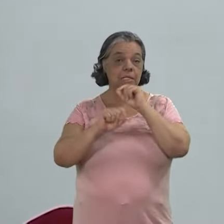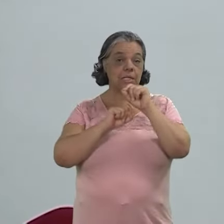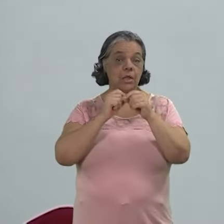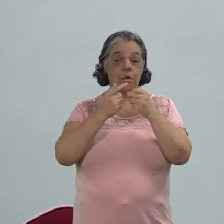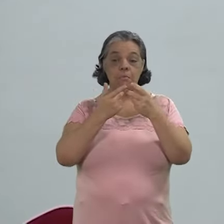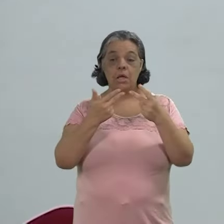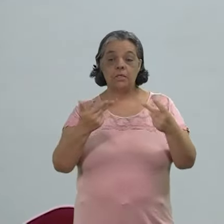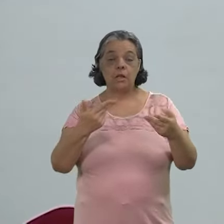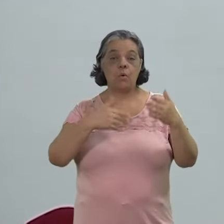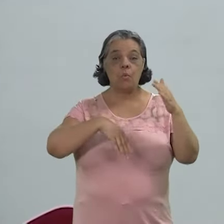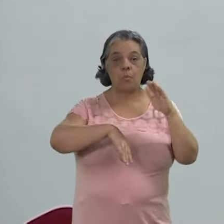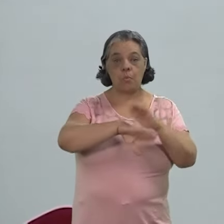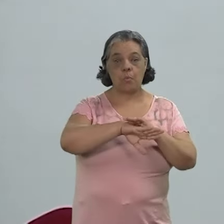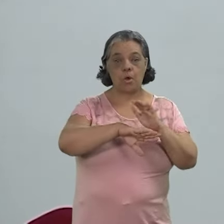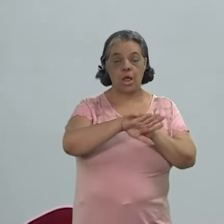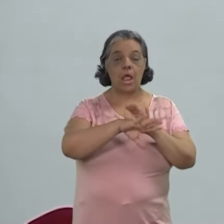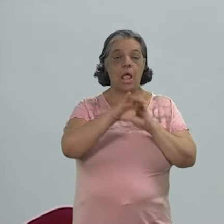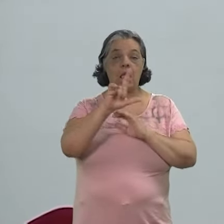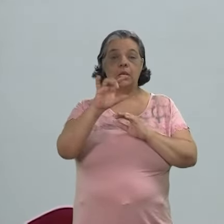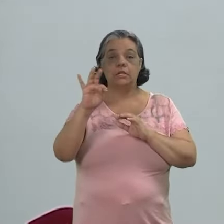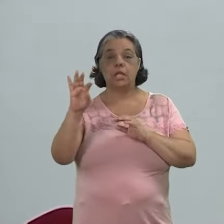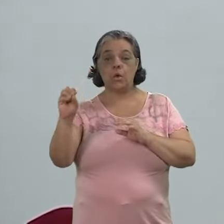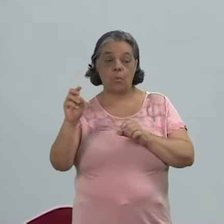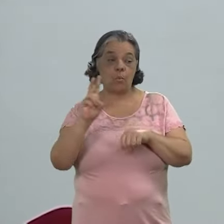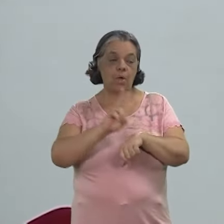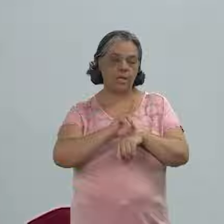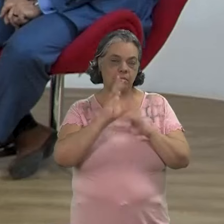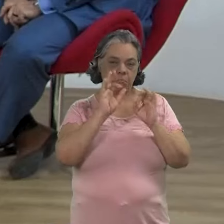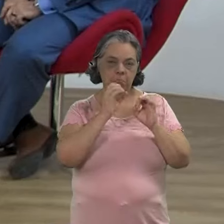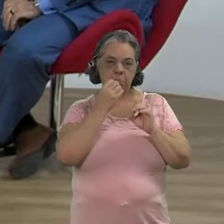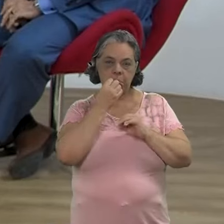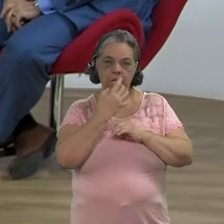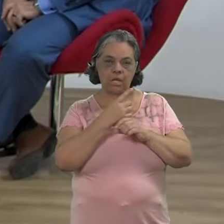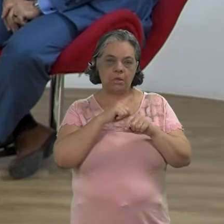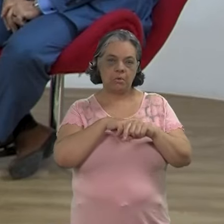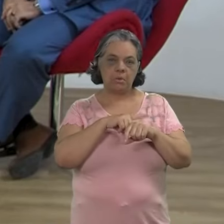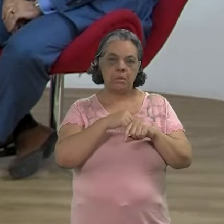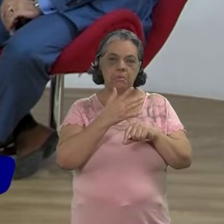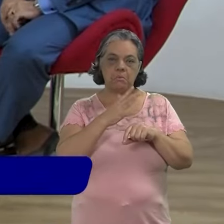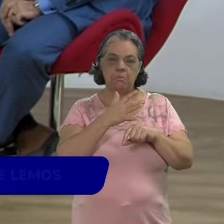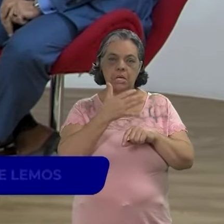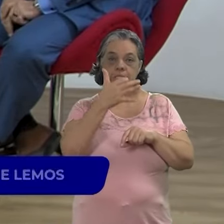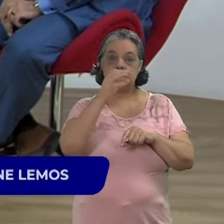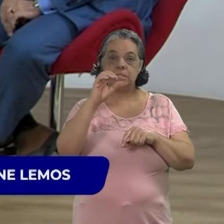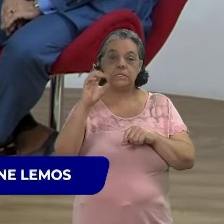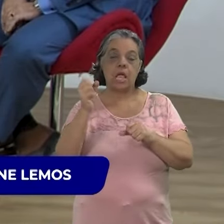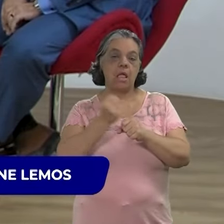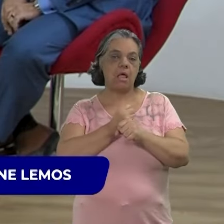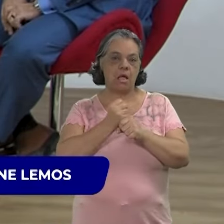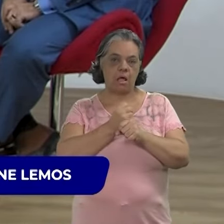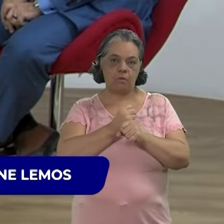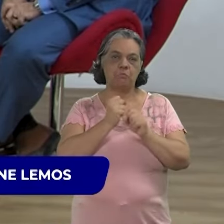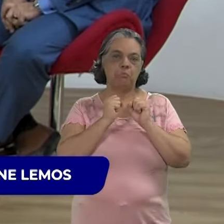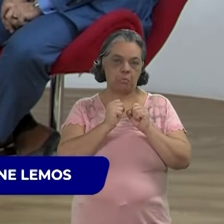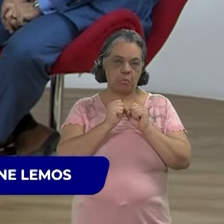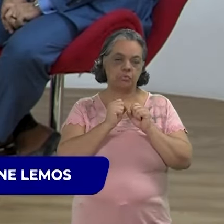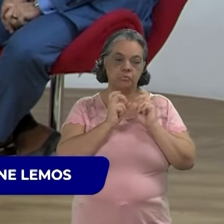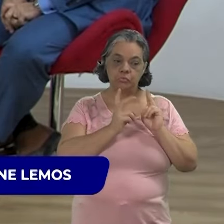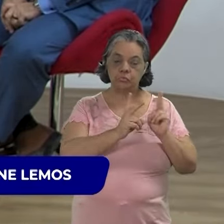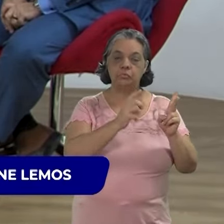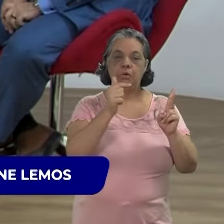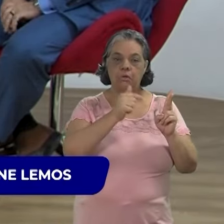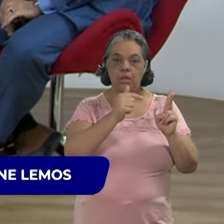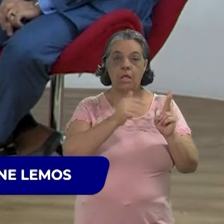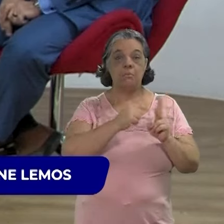de que um material guardado numa fita LTO e bem conservado possa durar cerca de 100 anos. Mas